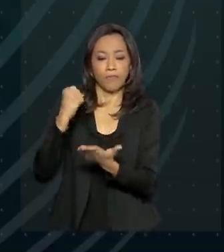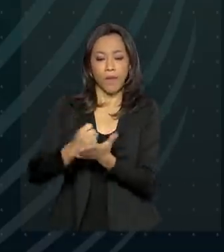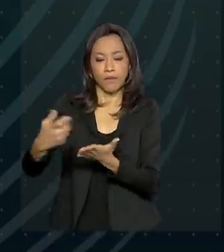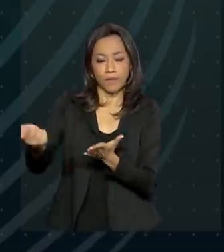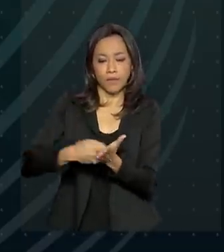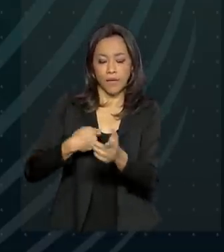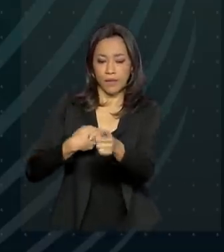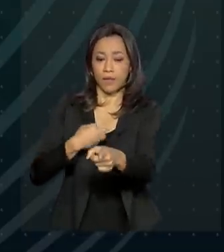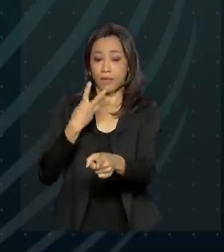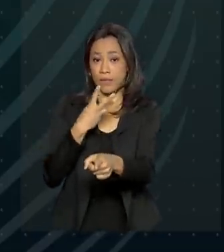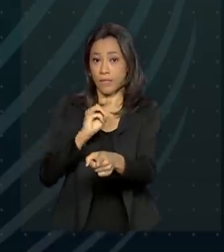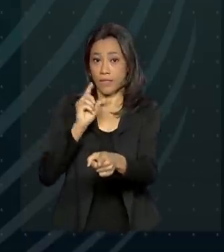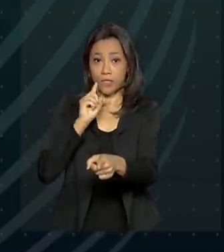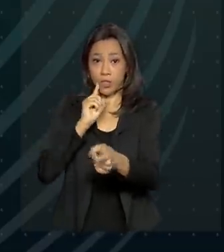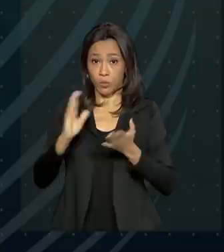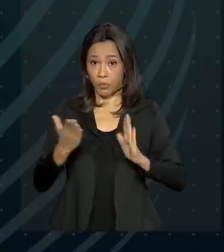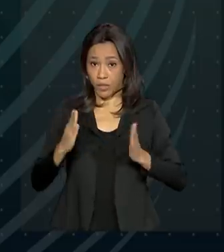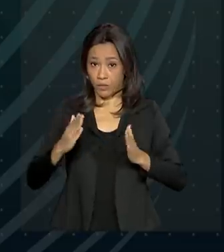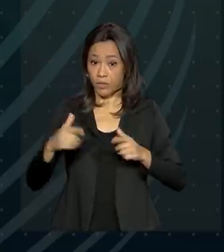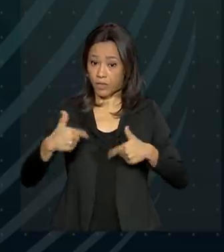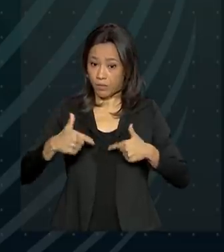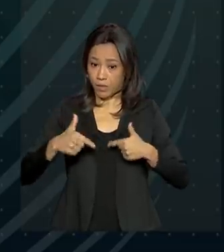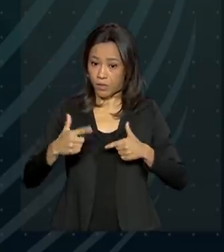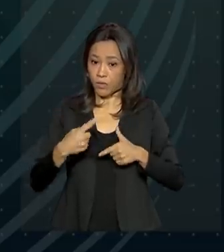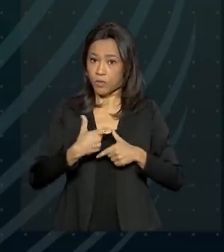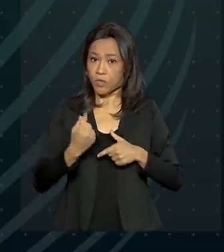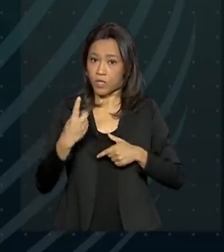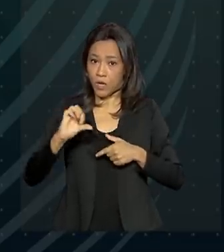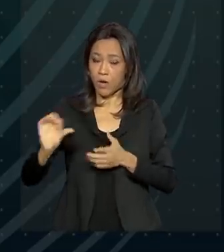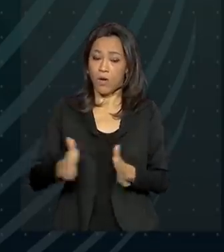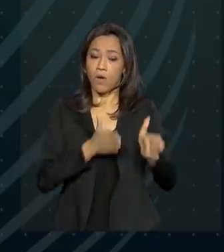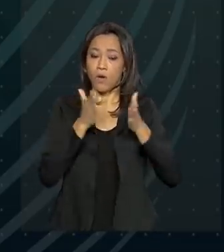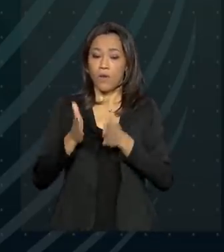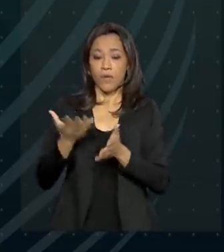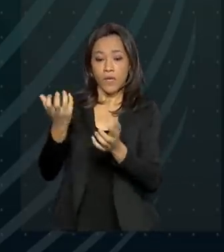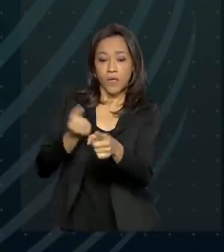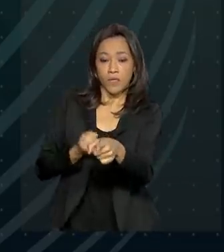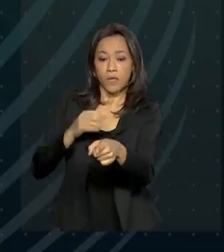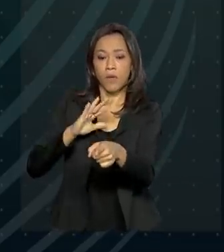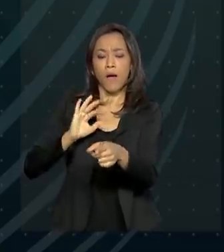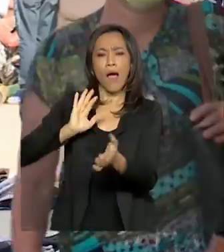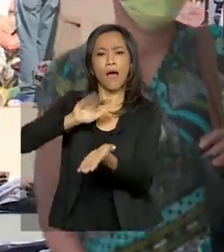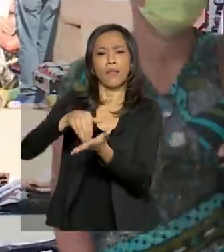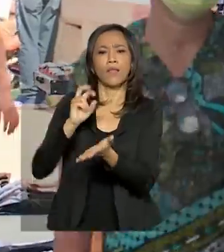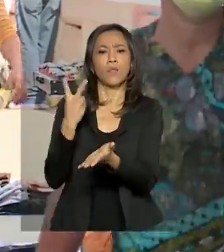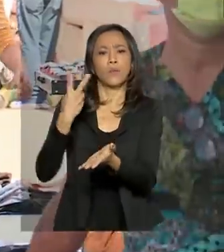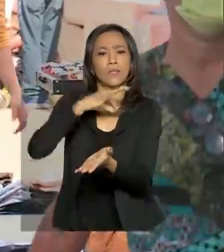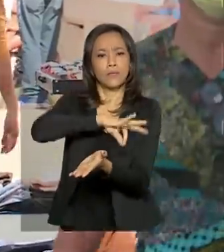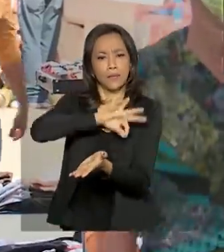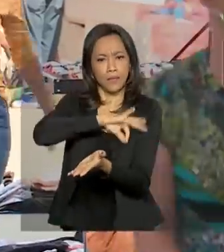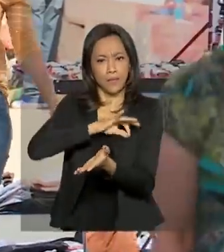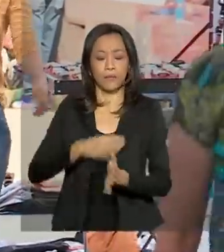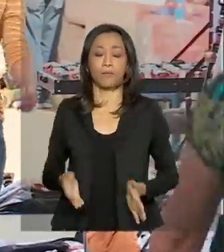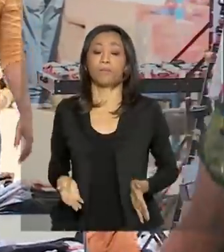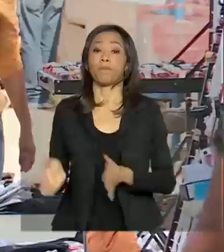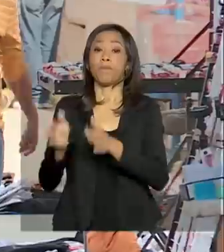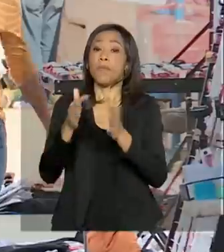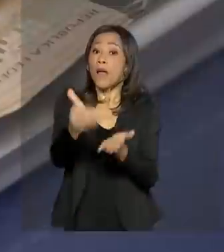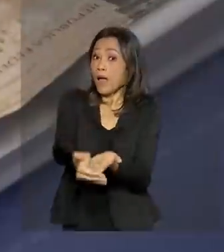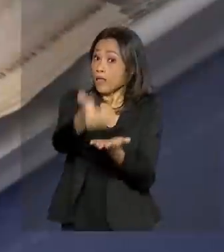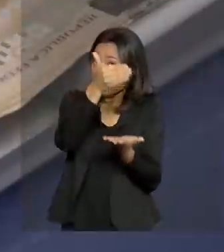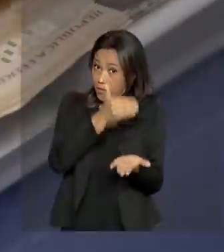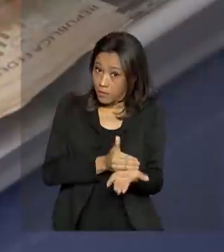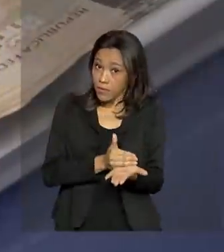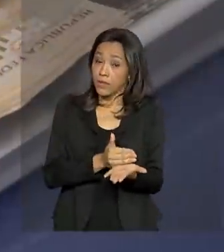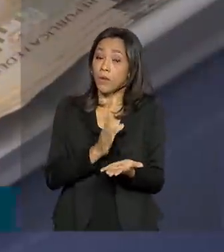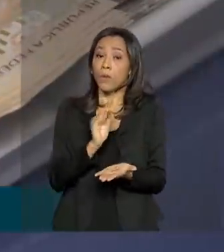dias em 2019, e que recebeu em média até dois salários mínimos por mês. A antecipação do abono salarial